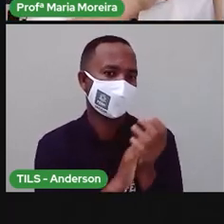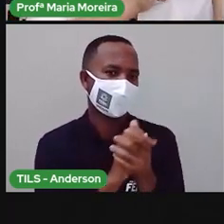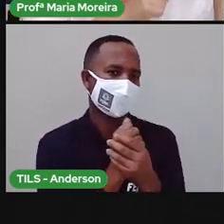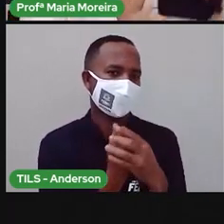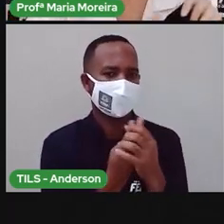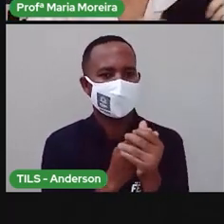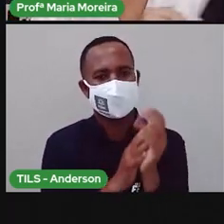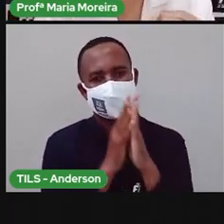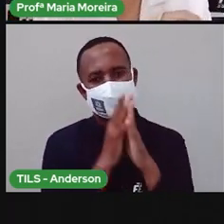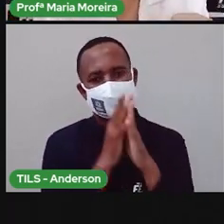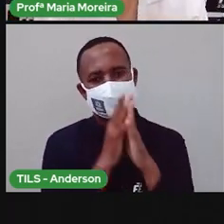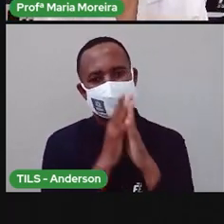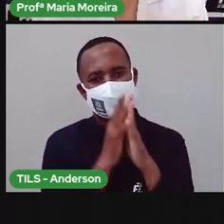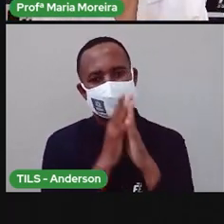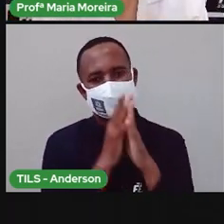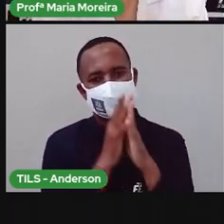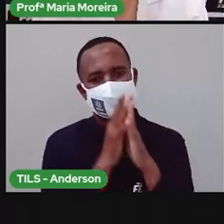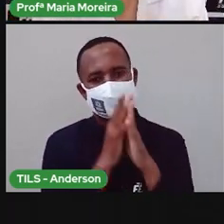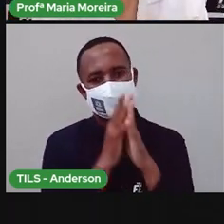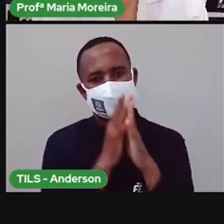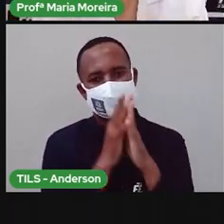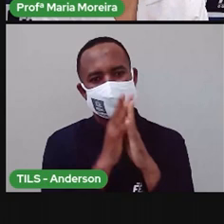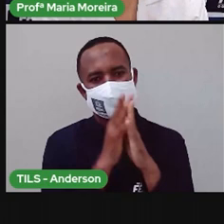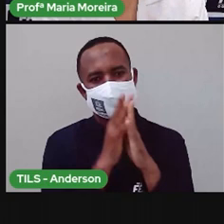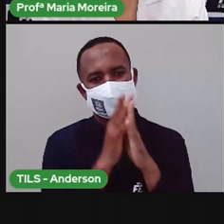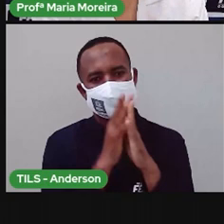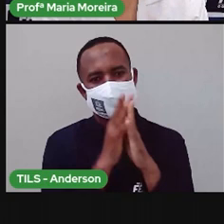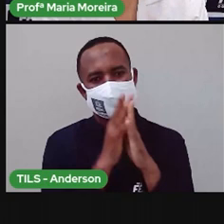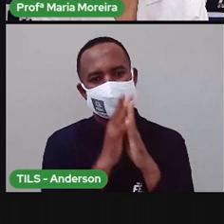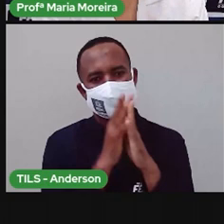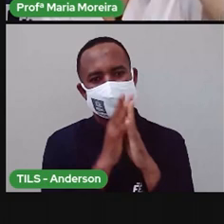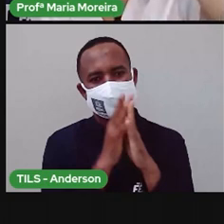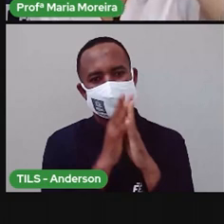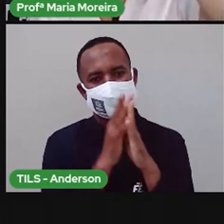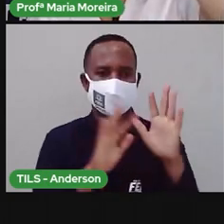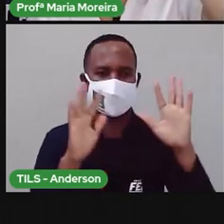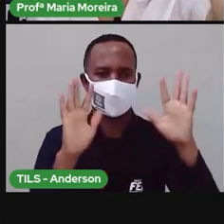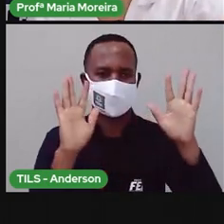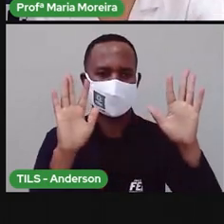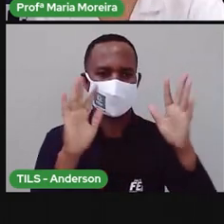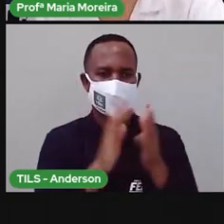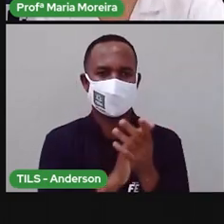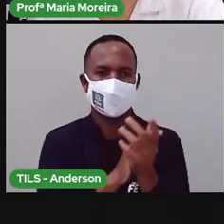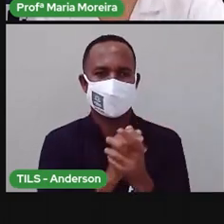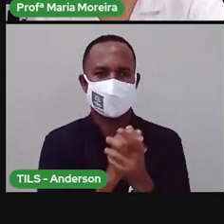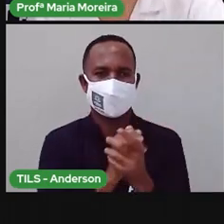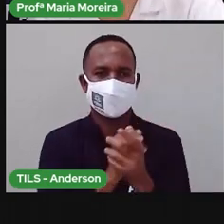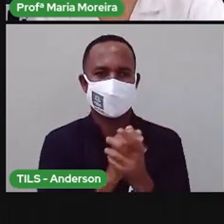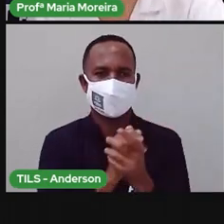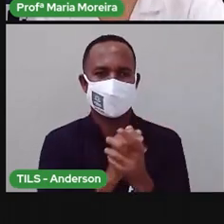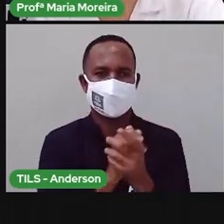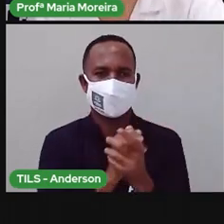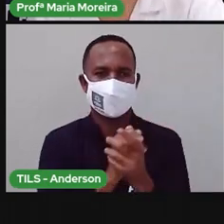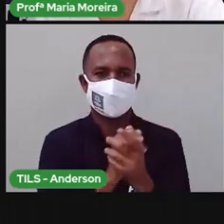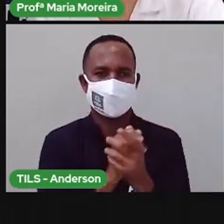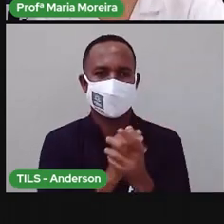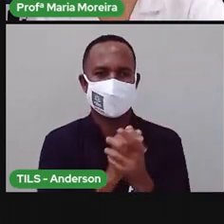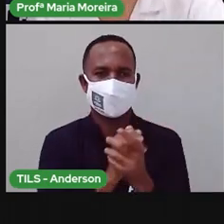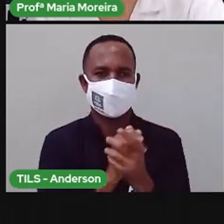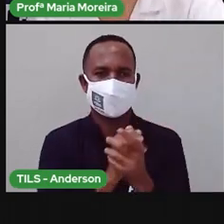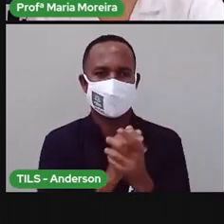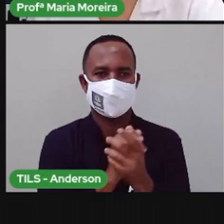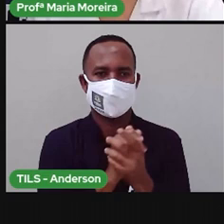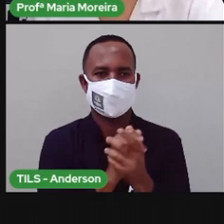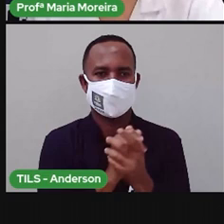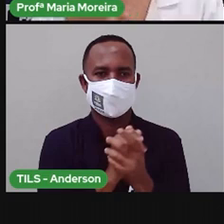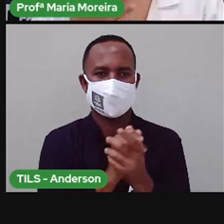Máscara. Usem... Eu tenho que um pouquinho aqui na minha máscara agora. Usem máscara, tá? Não deixem de se proteger. Fiquem bem guardadinhas que